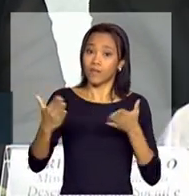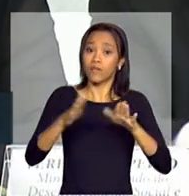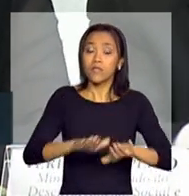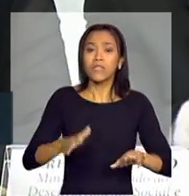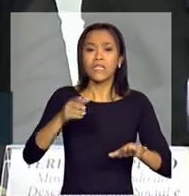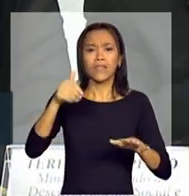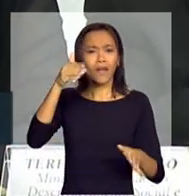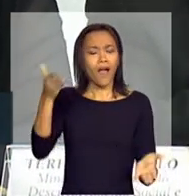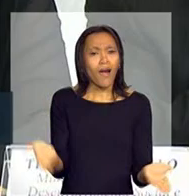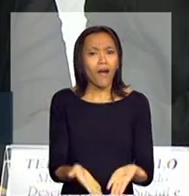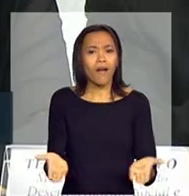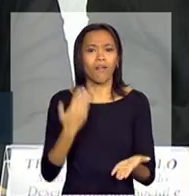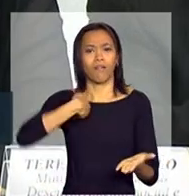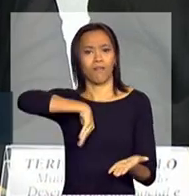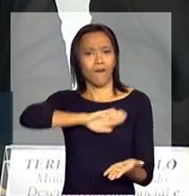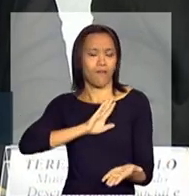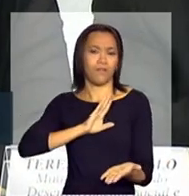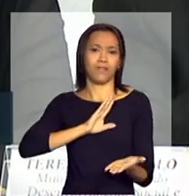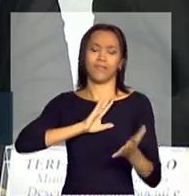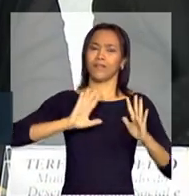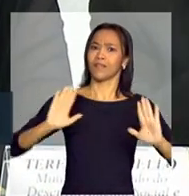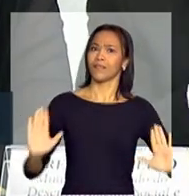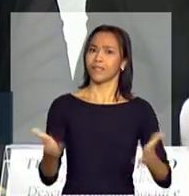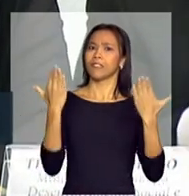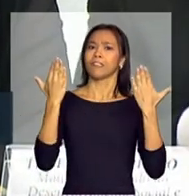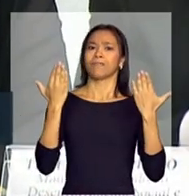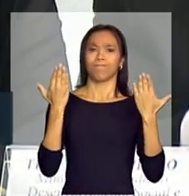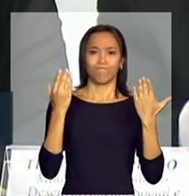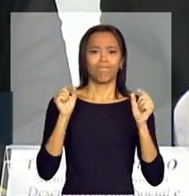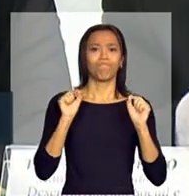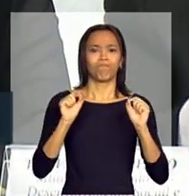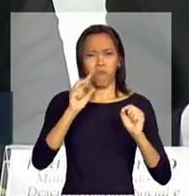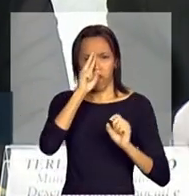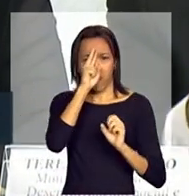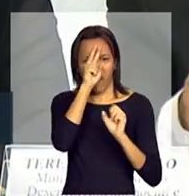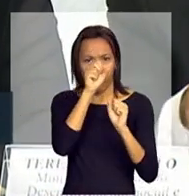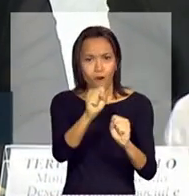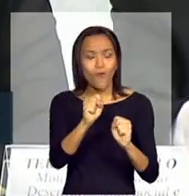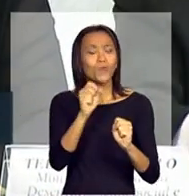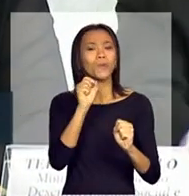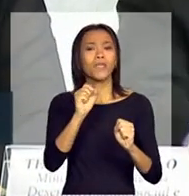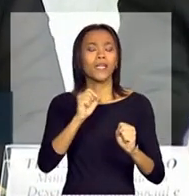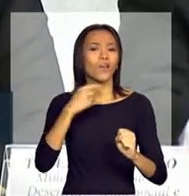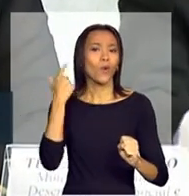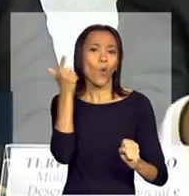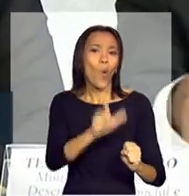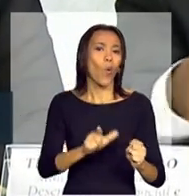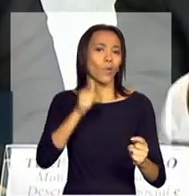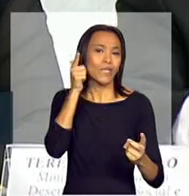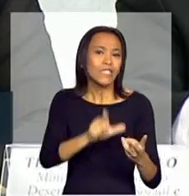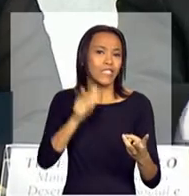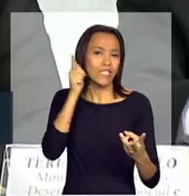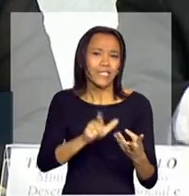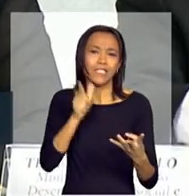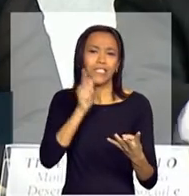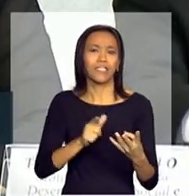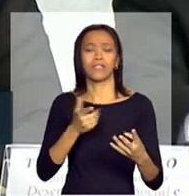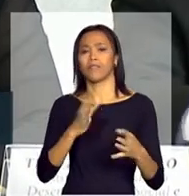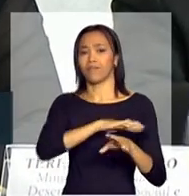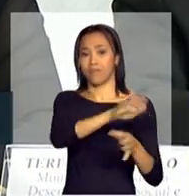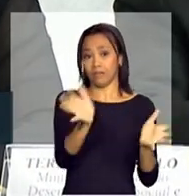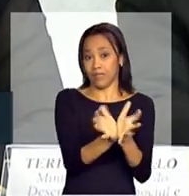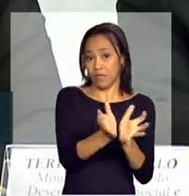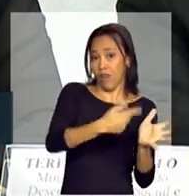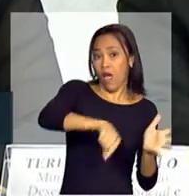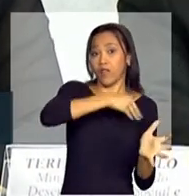agora, nesse momento, onde nós estamos comemorando muito fortemente os avanços que nós tivemos na área de renda, ou seja, a